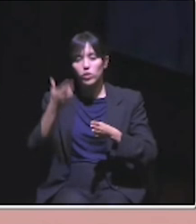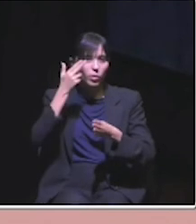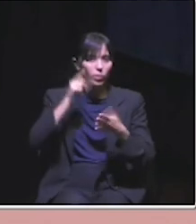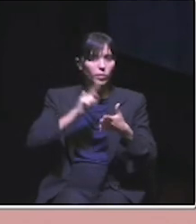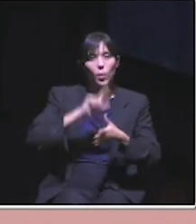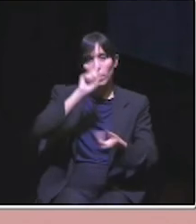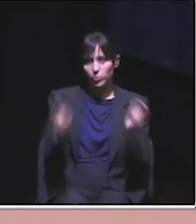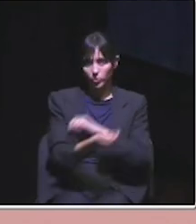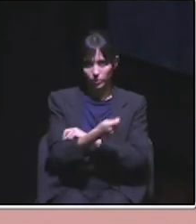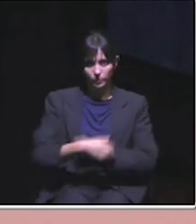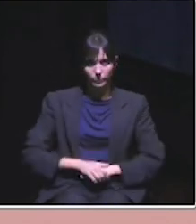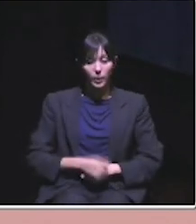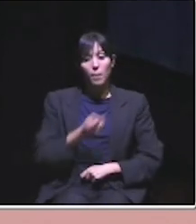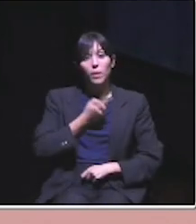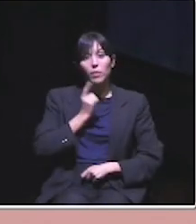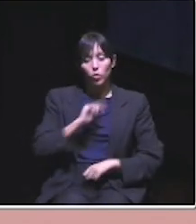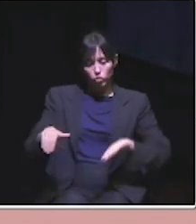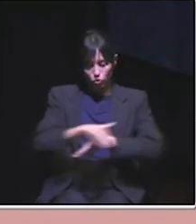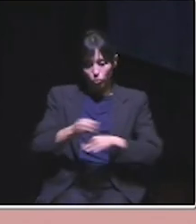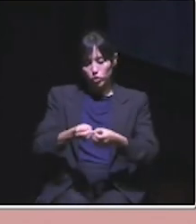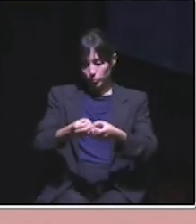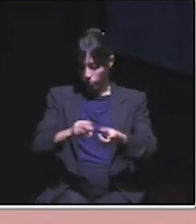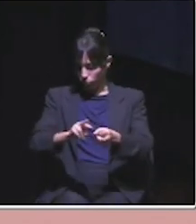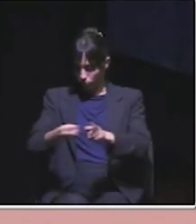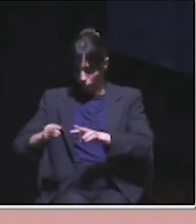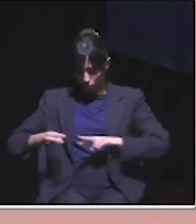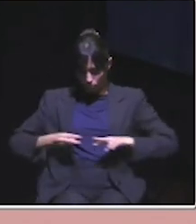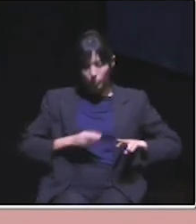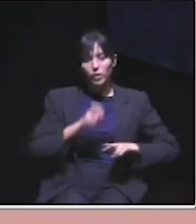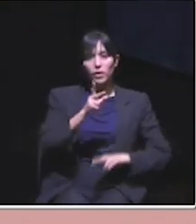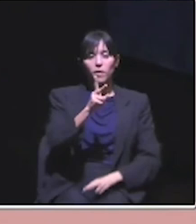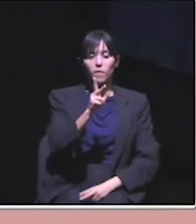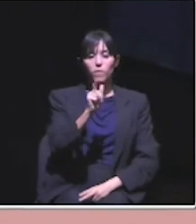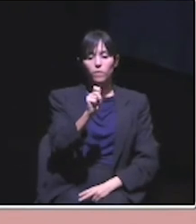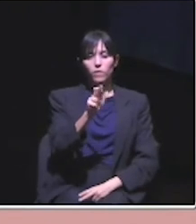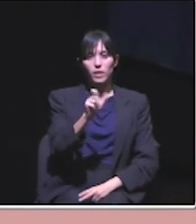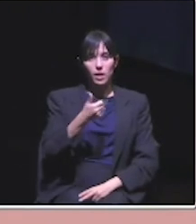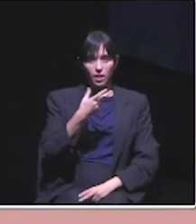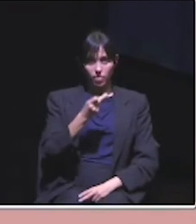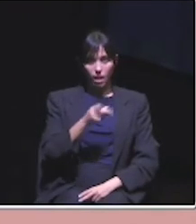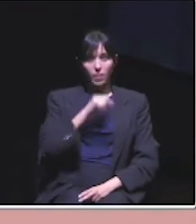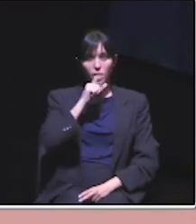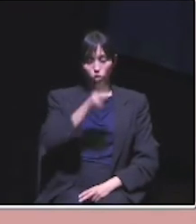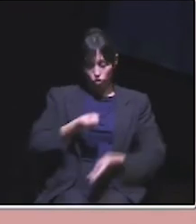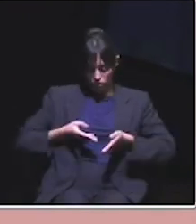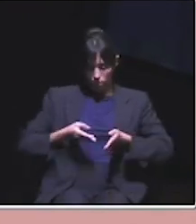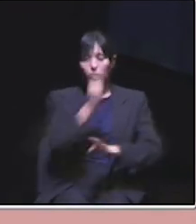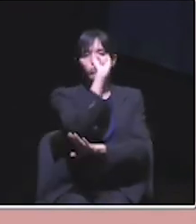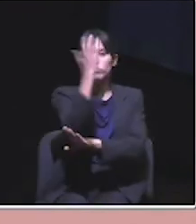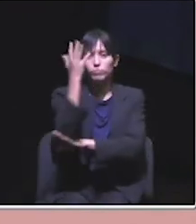aqui então é a transformação progressiva das ruas de Lisboa em veredas. Uma vereda é um caminho geralmente arborizado,